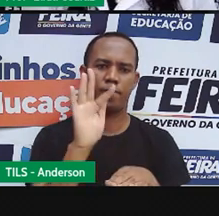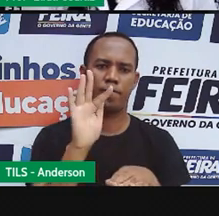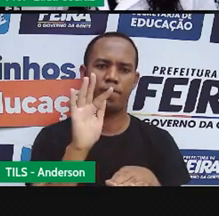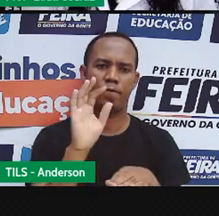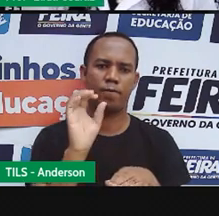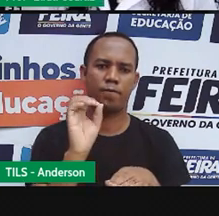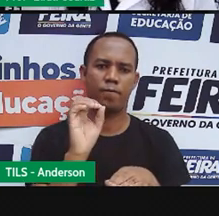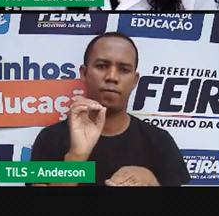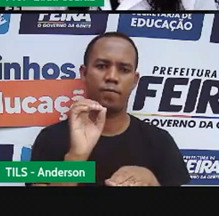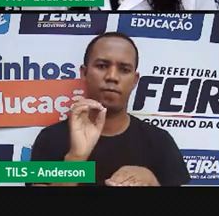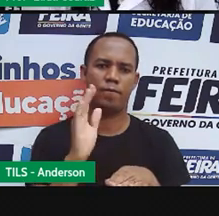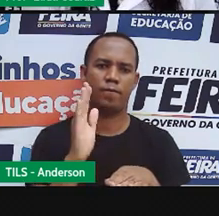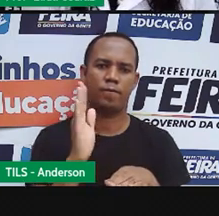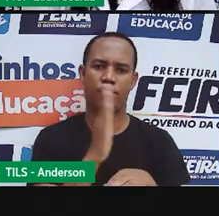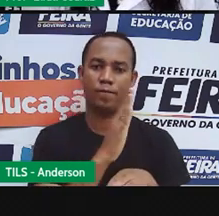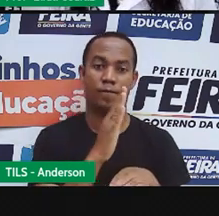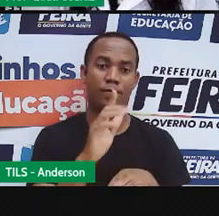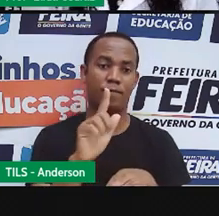Como